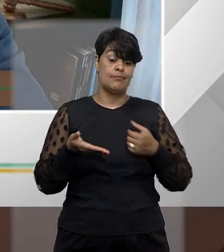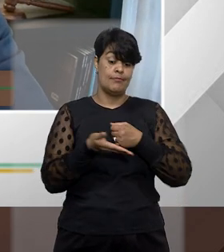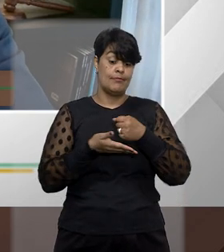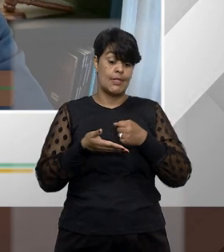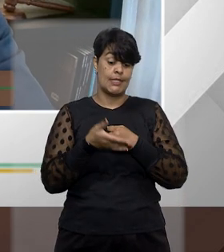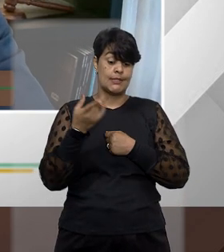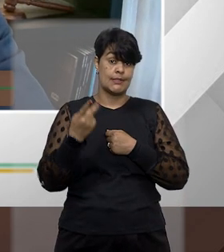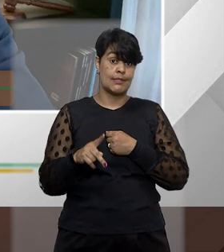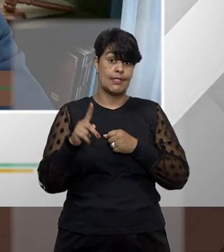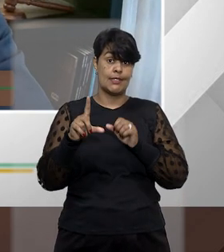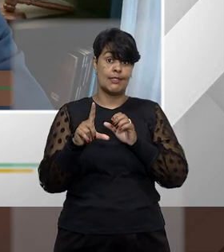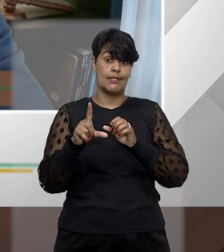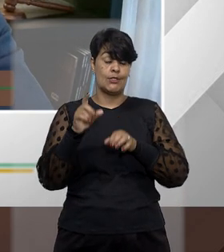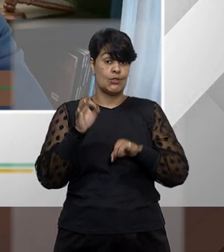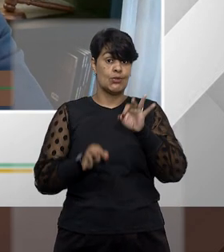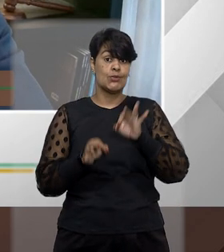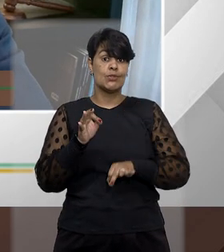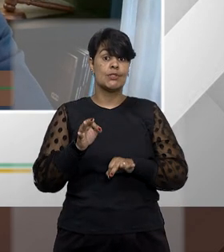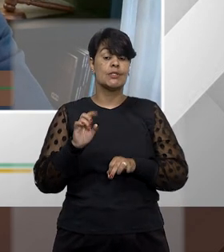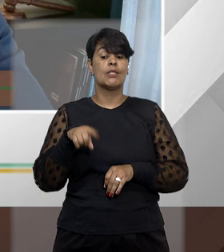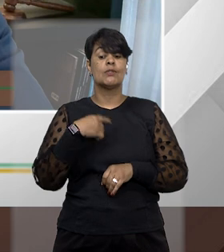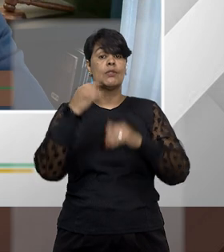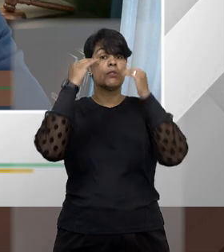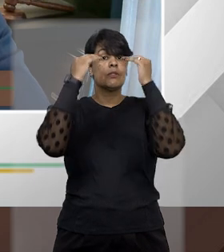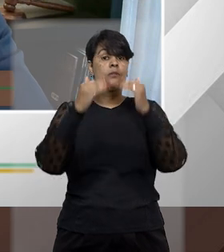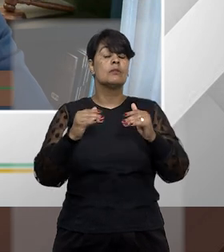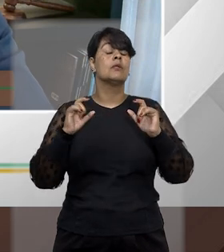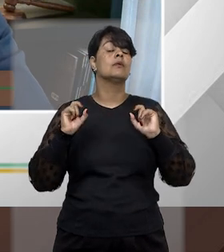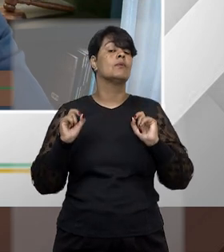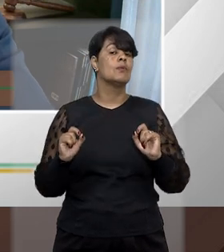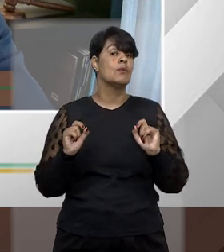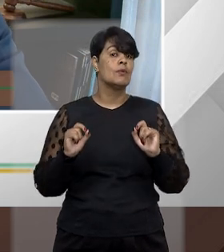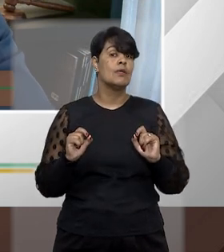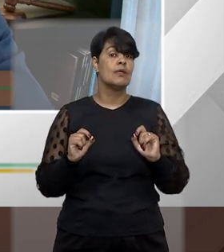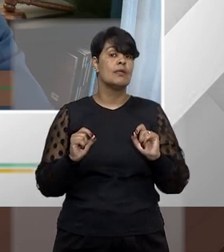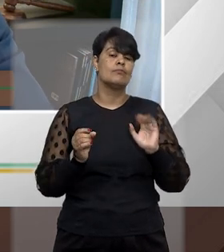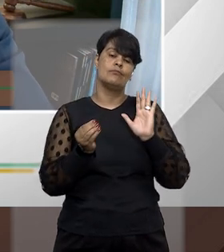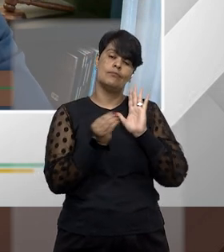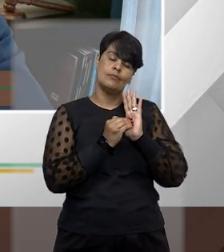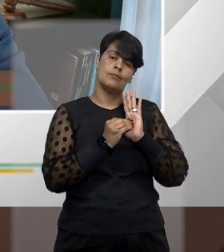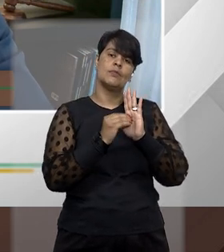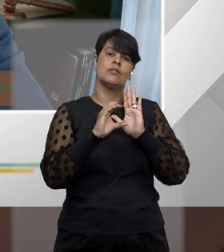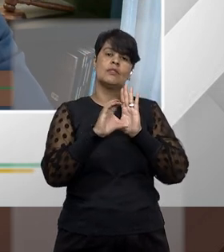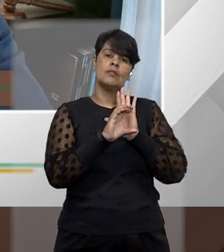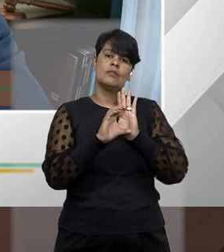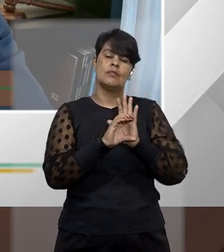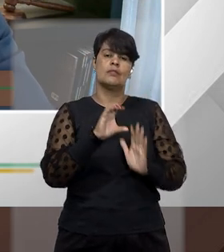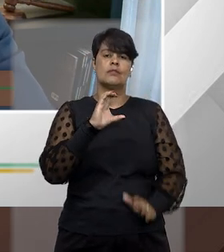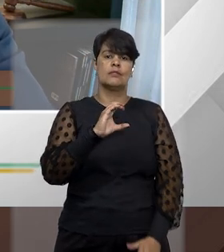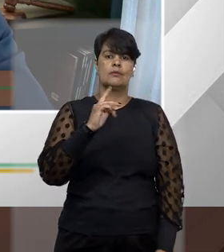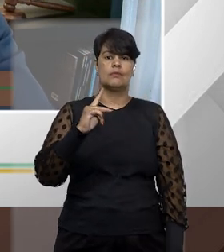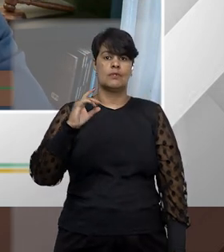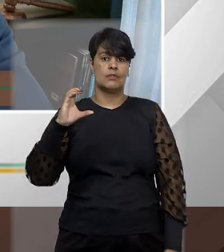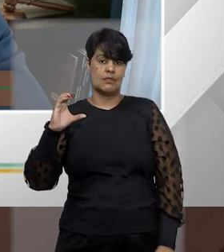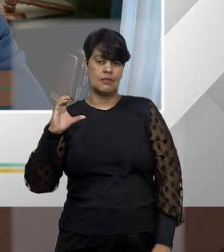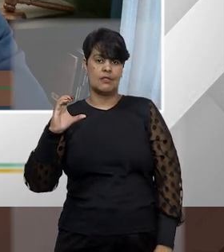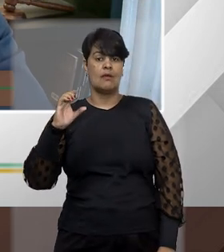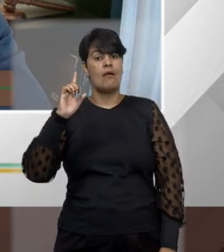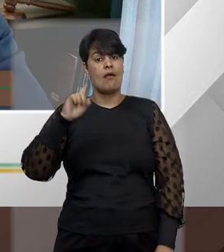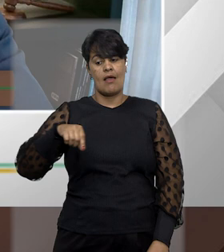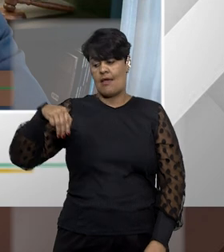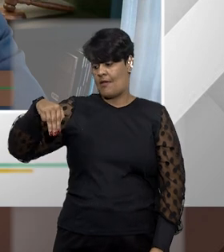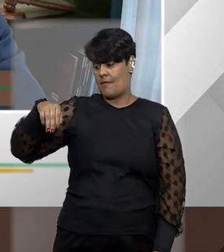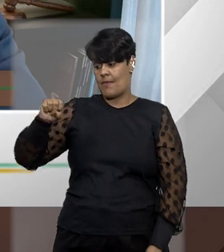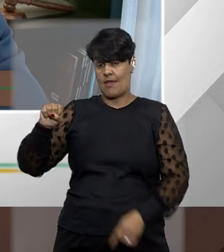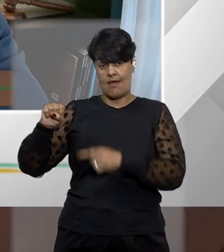doutrina e a jurisprudência a gente segue a regra residual que está prevista no Código de Processo Civil que o mandado de segurança